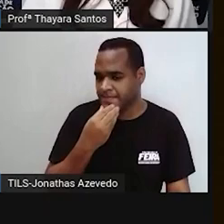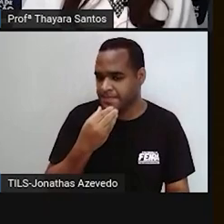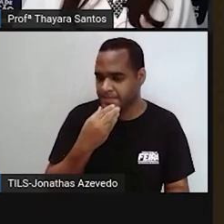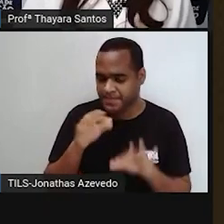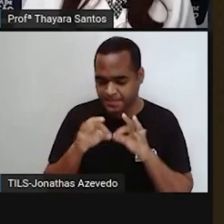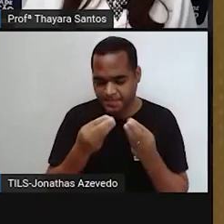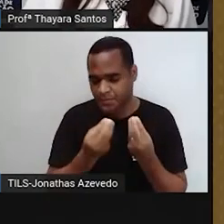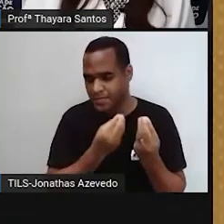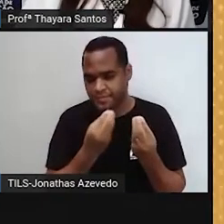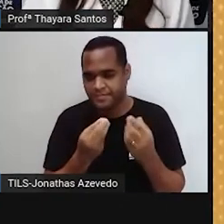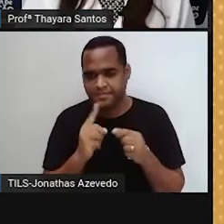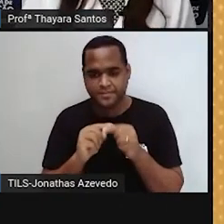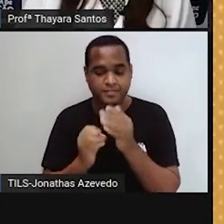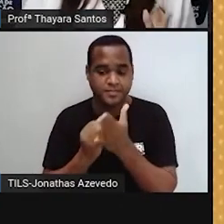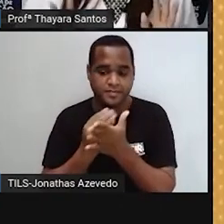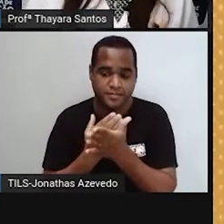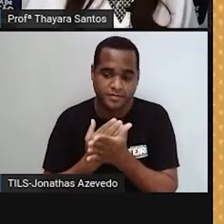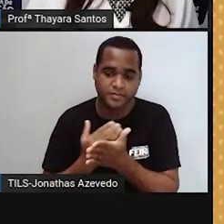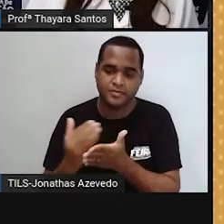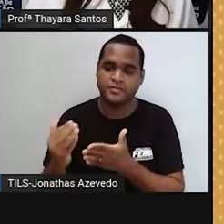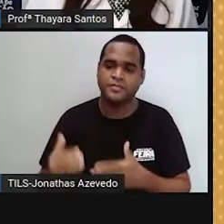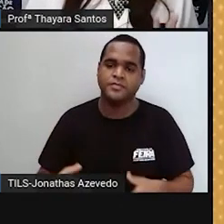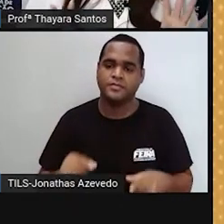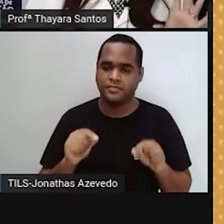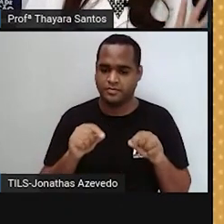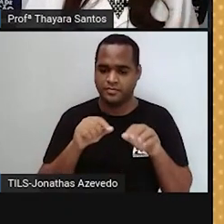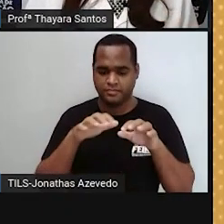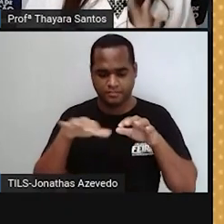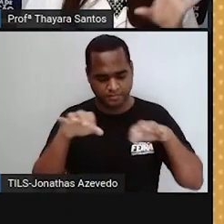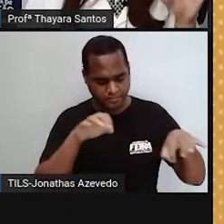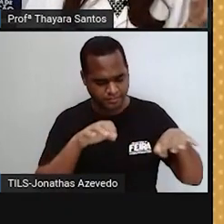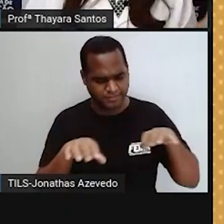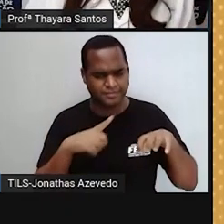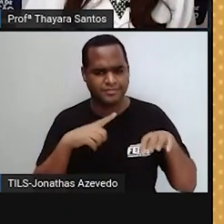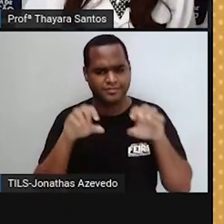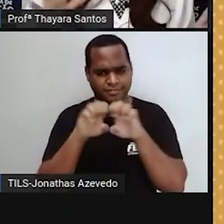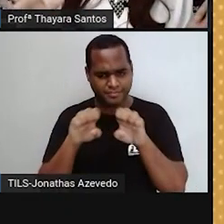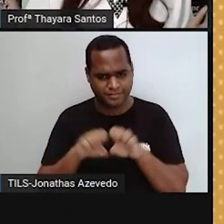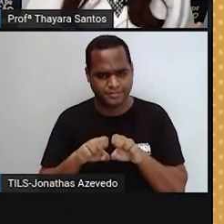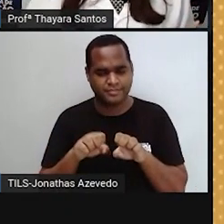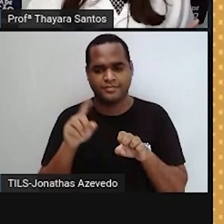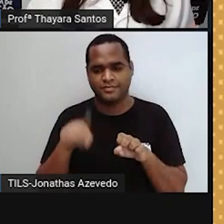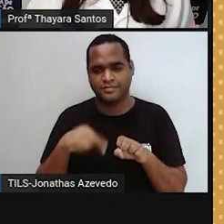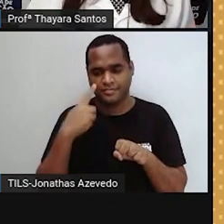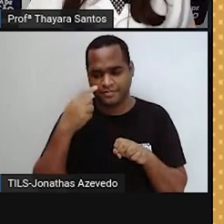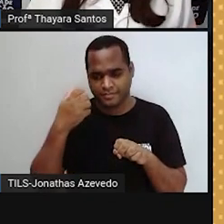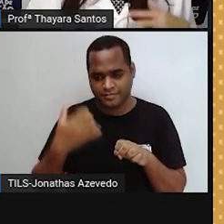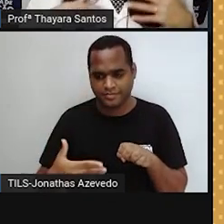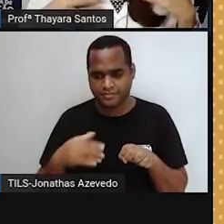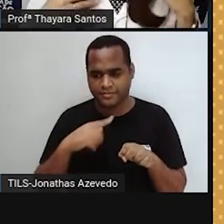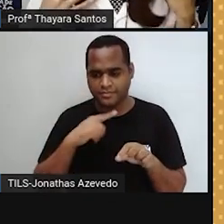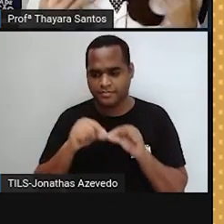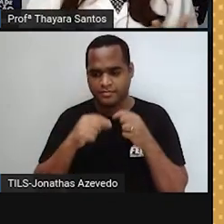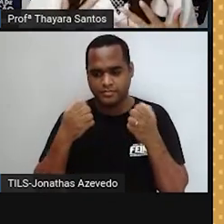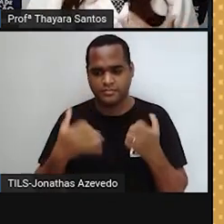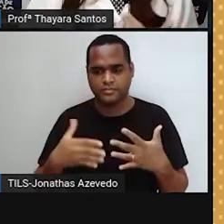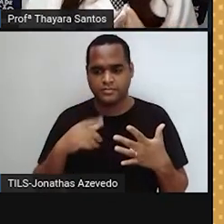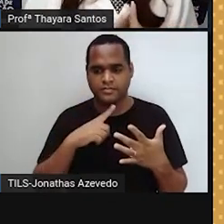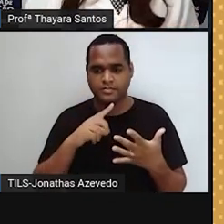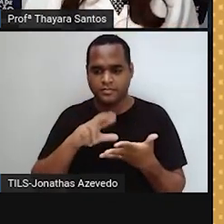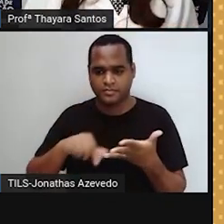O sistema reprodutor feminino também está dividido em estruturas internas e estruturas externas. Então,